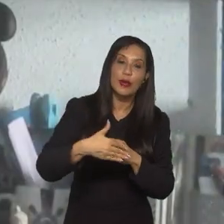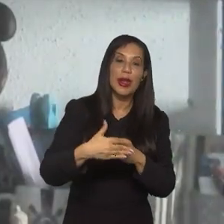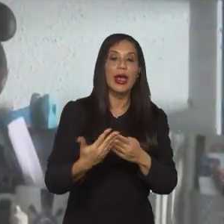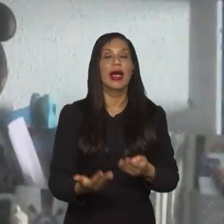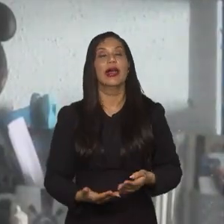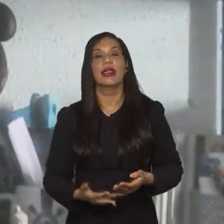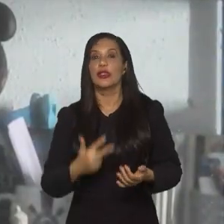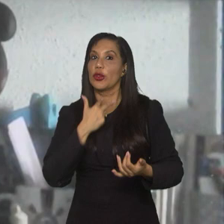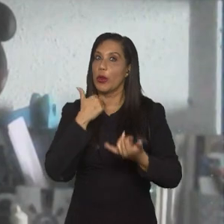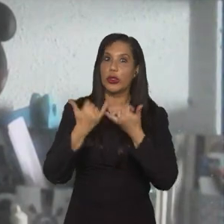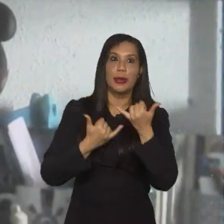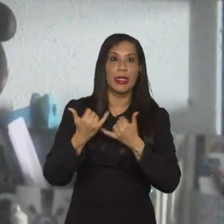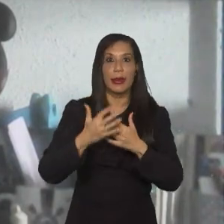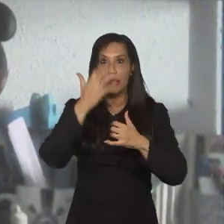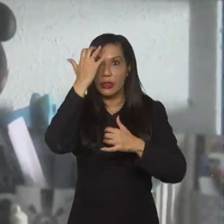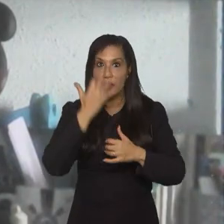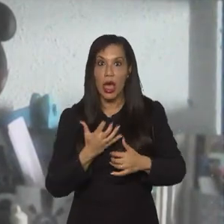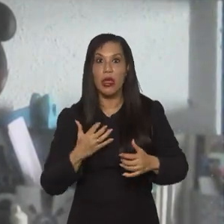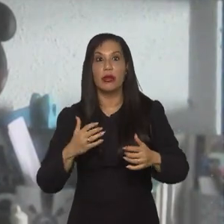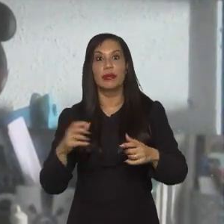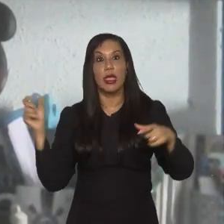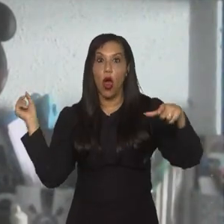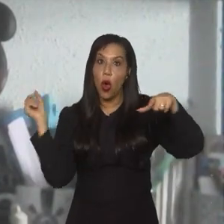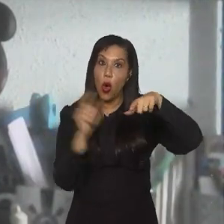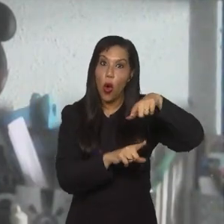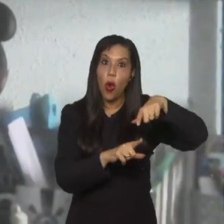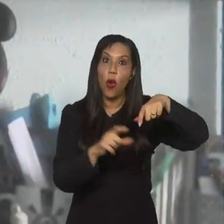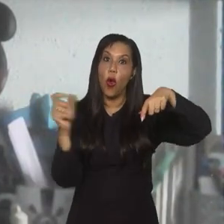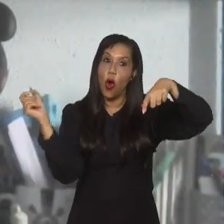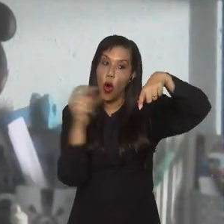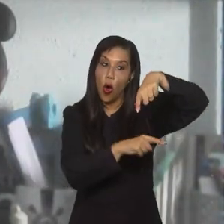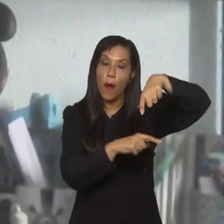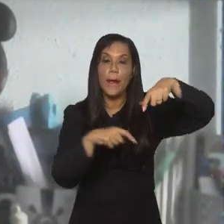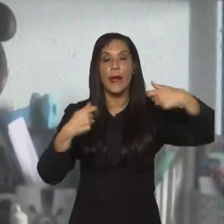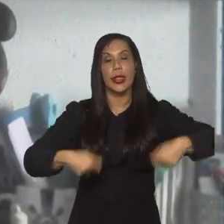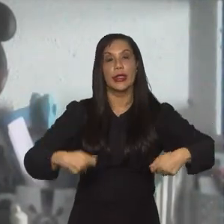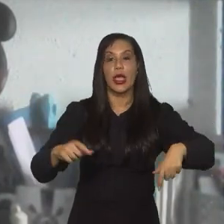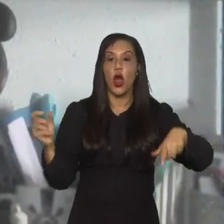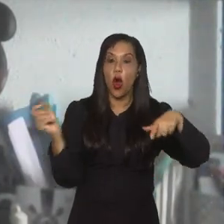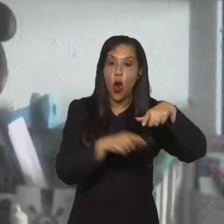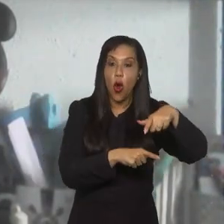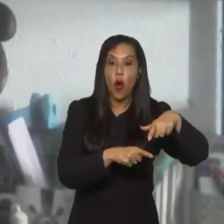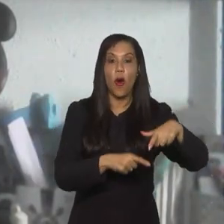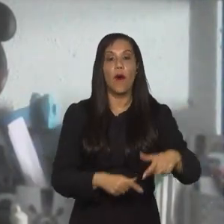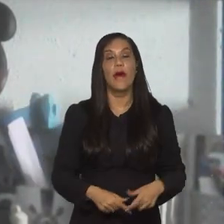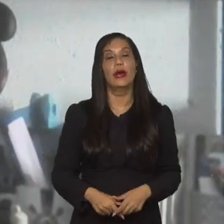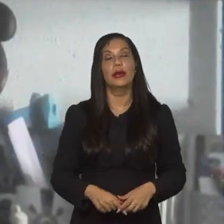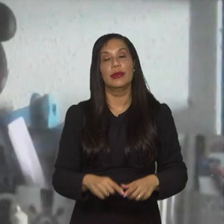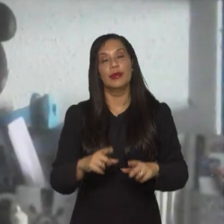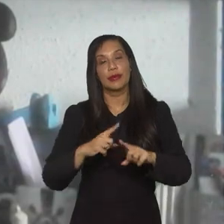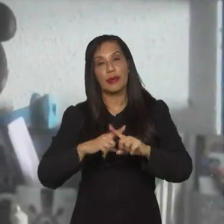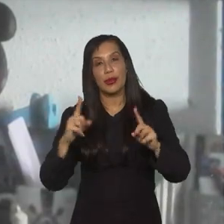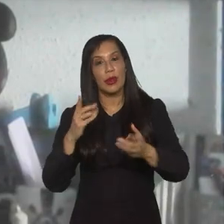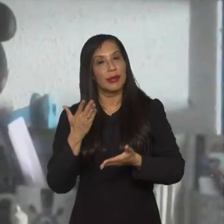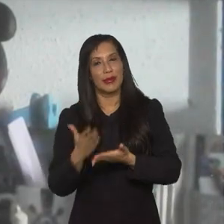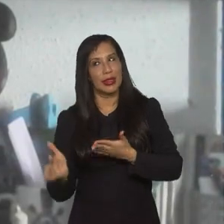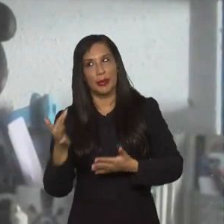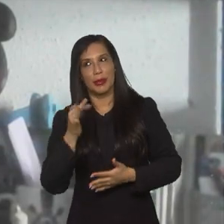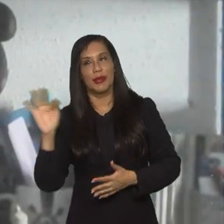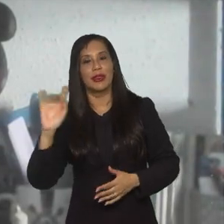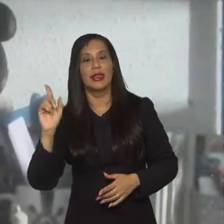de grupos, a gente precisa fazer, é, gols, eu acho que pode, pode pegar ali, né, é a questão dos gols, e não perder para a França,